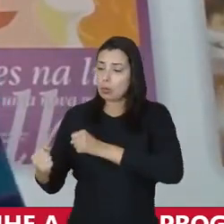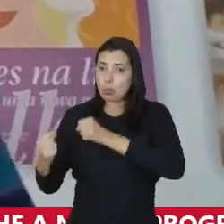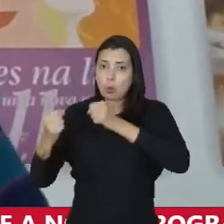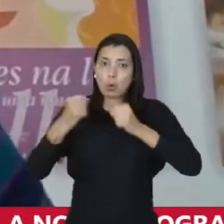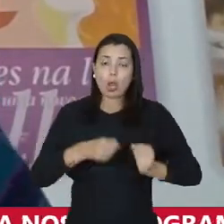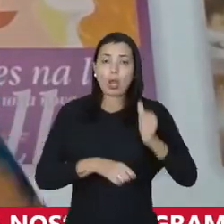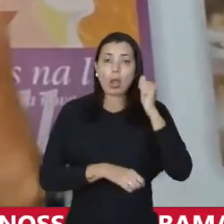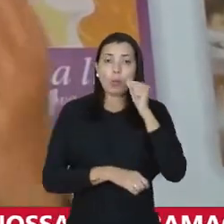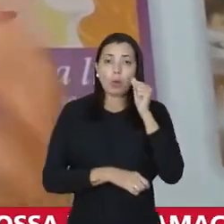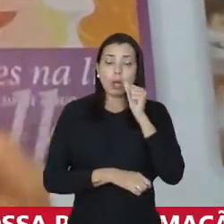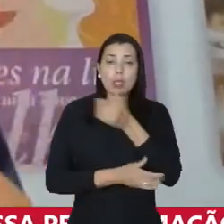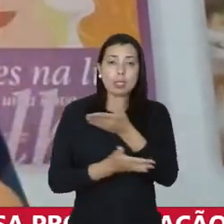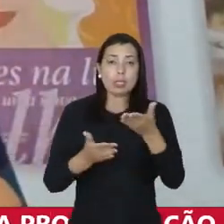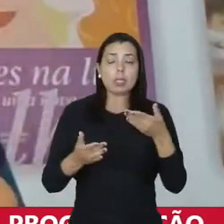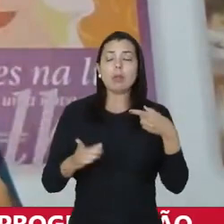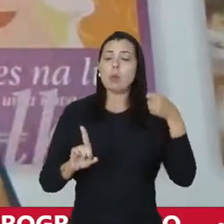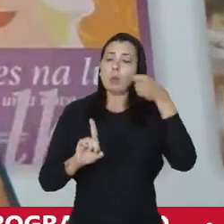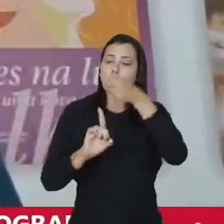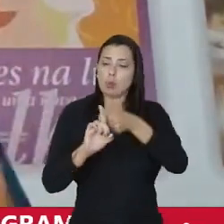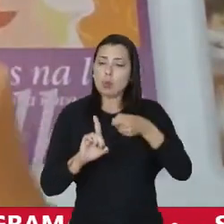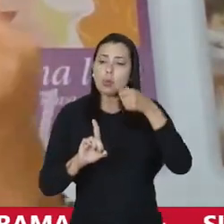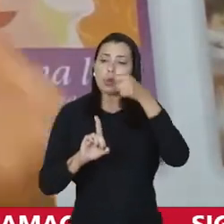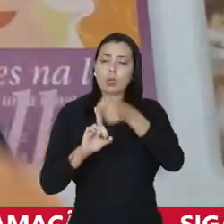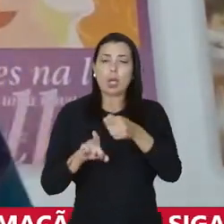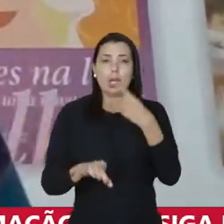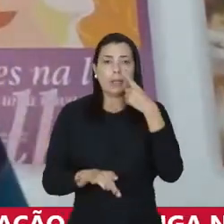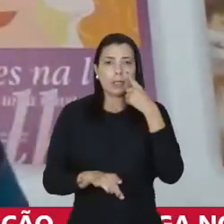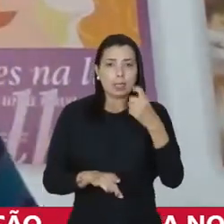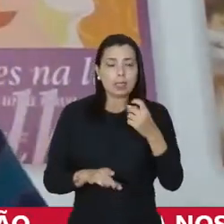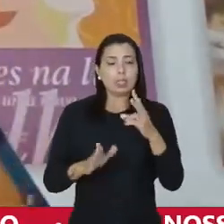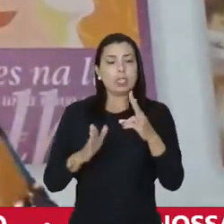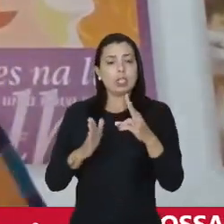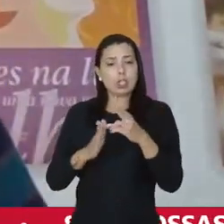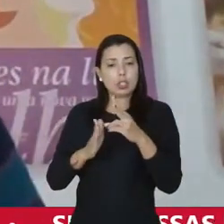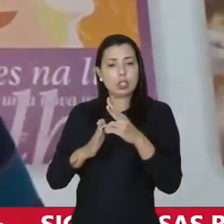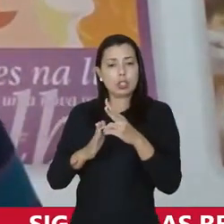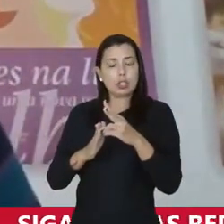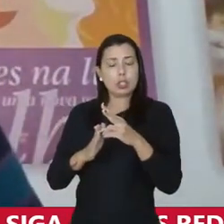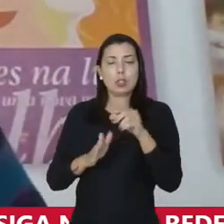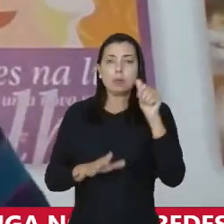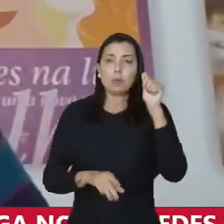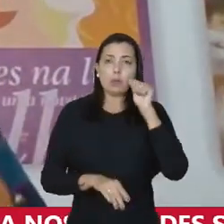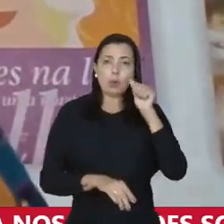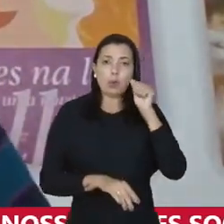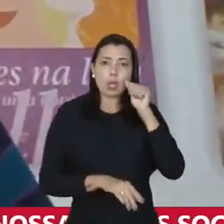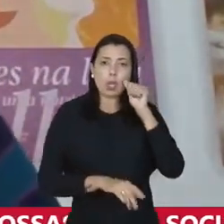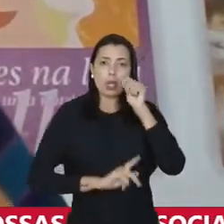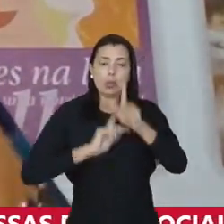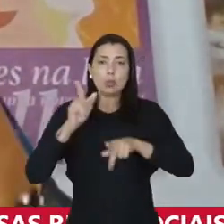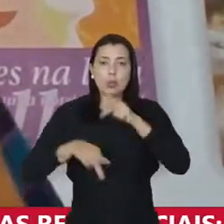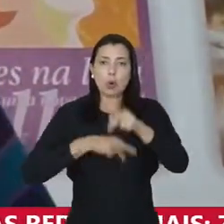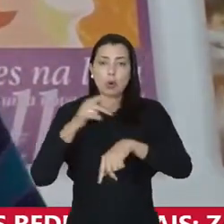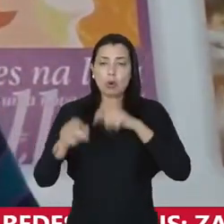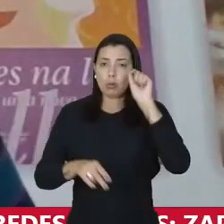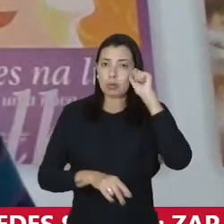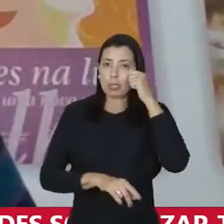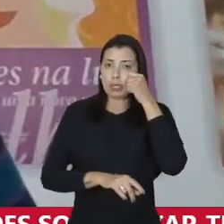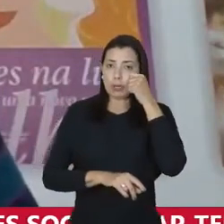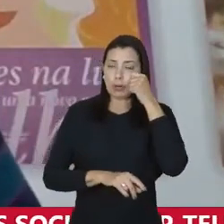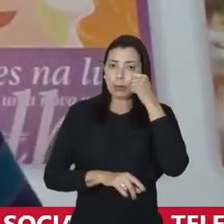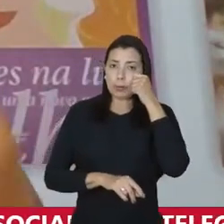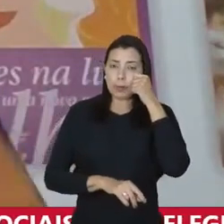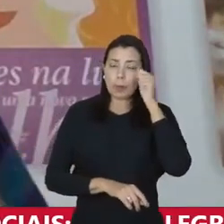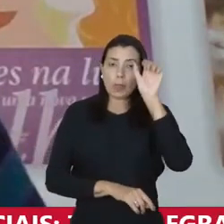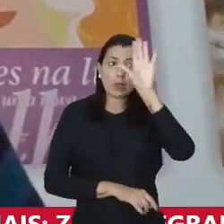das mulheres que estava lá defendendo os interesses dos indígenas, das mulheres, do povo negro, quilombolas.